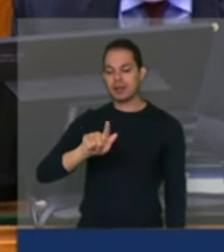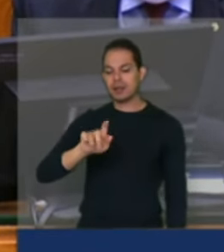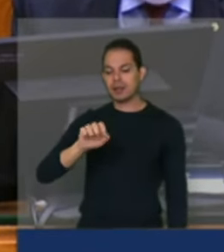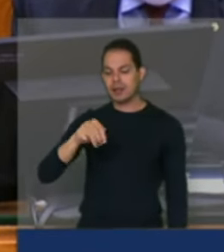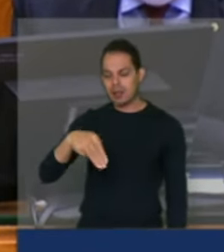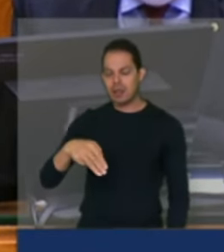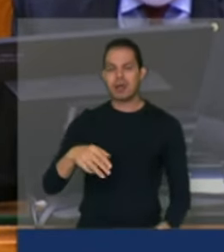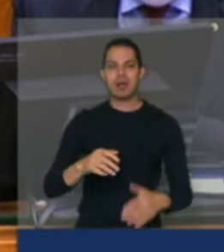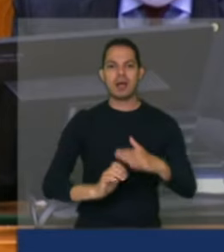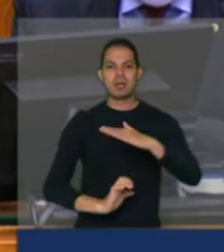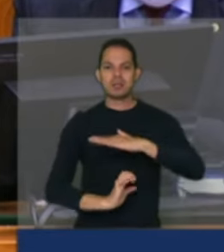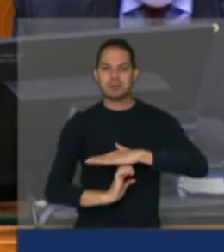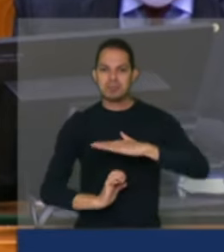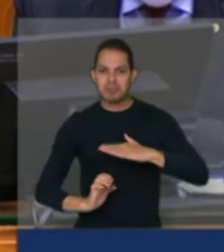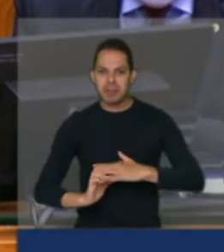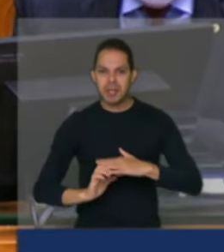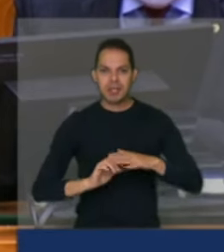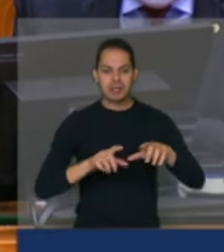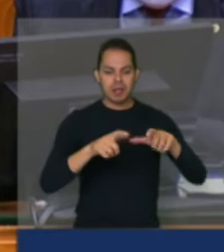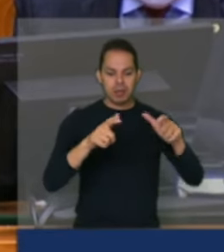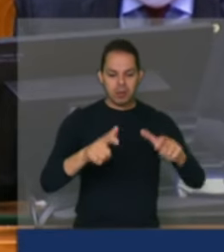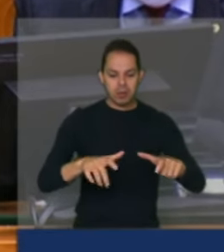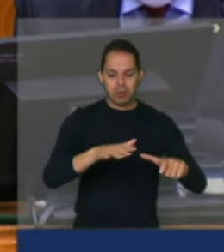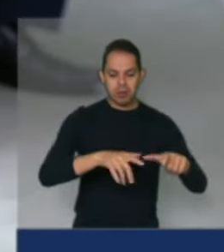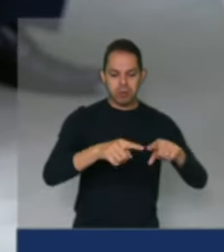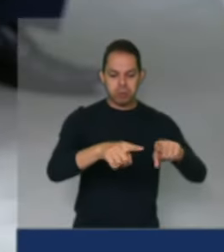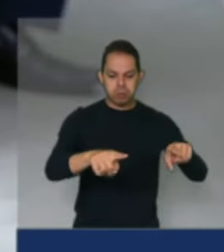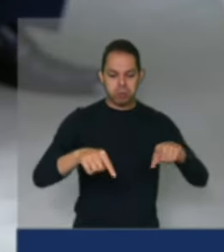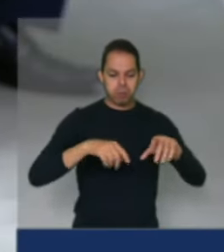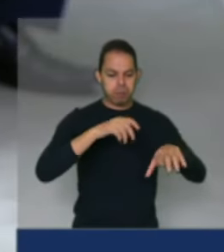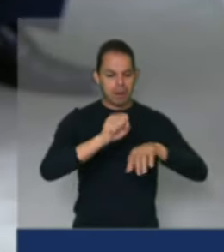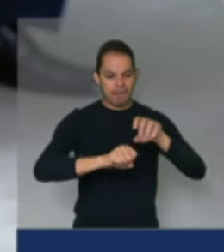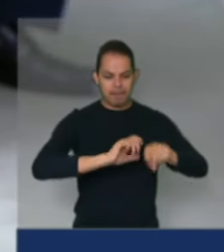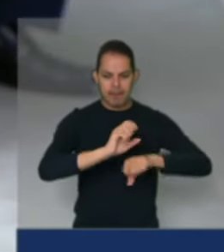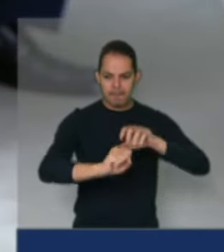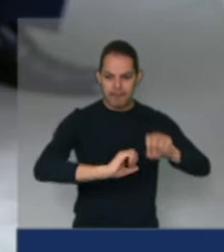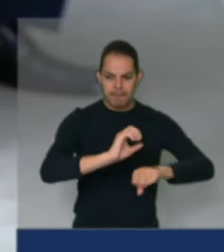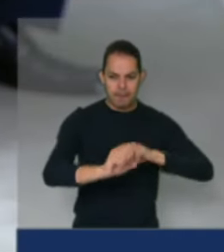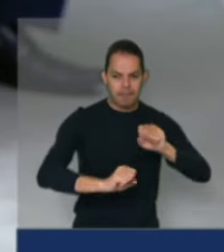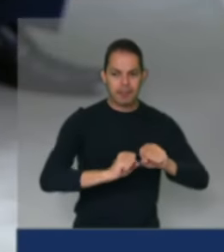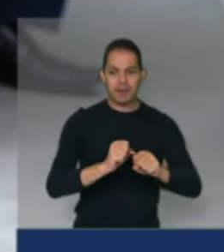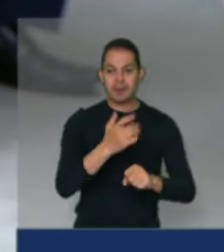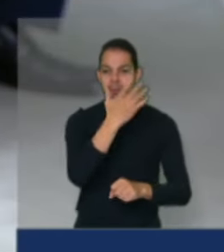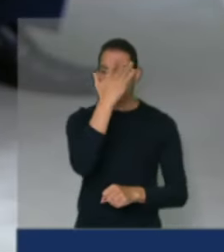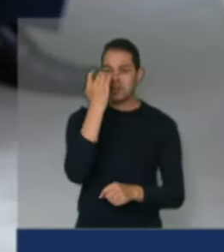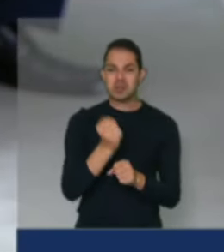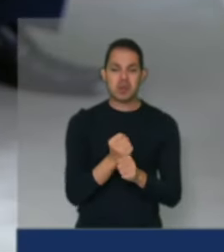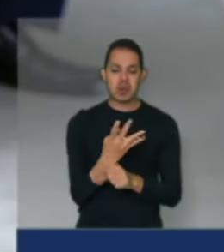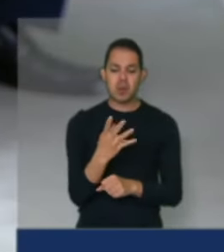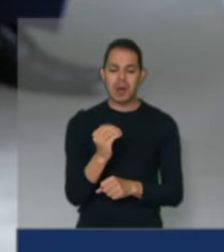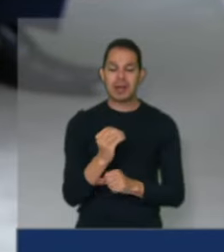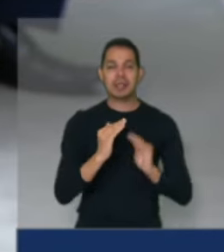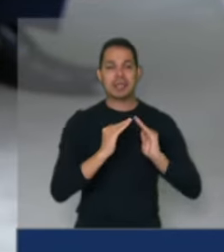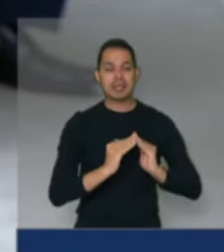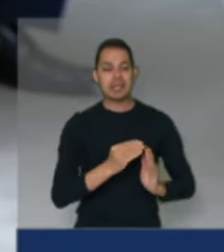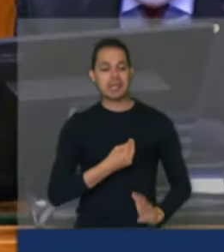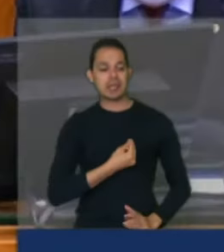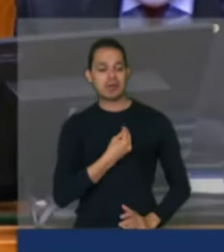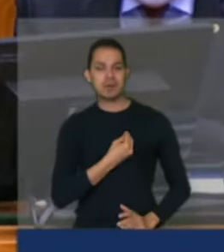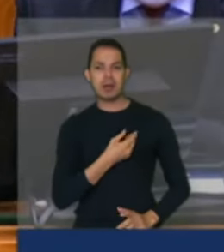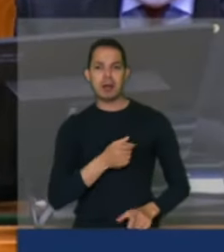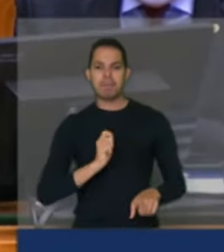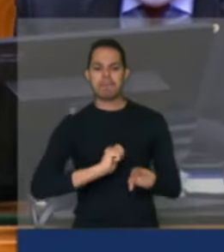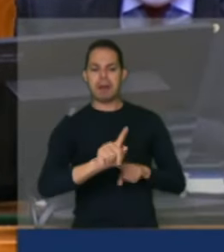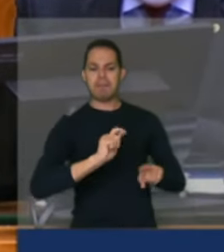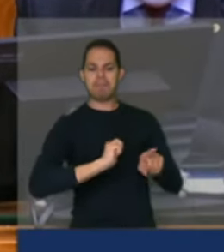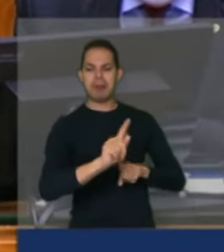se apropriando das terras dos trabalhadores que vivem há mais de 40 anos nas suas terras expulsando esses trabalhadores